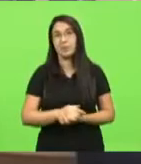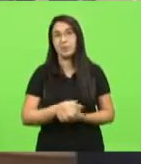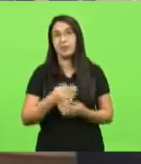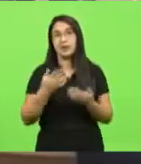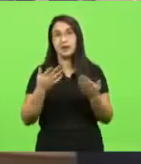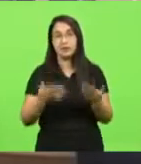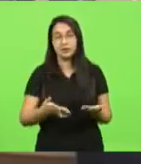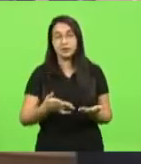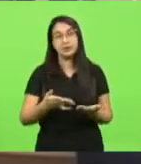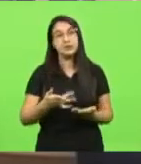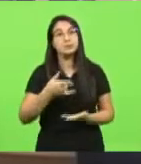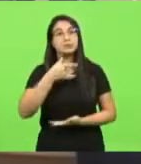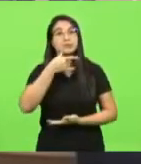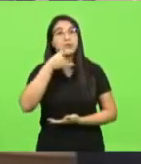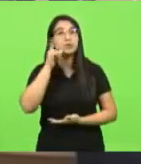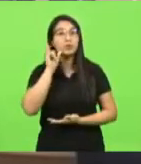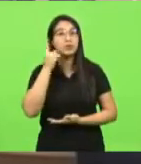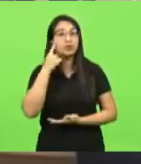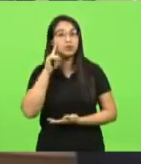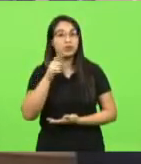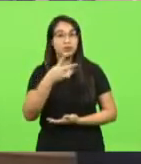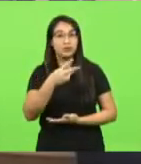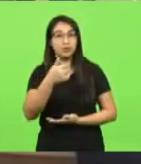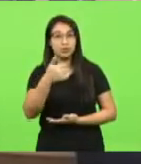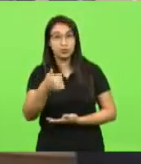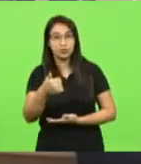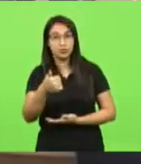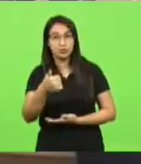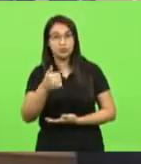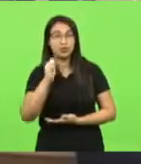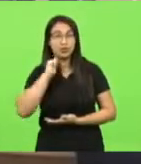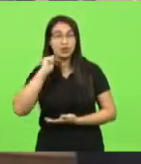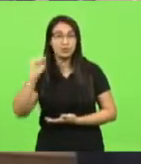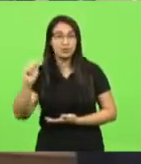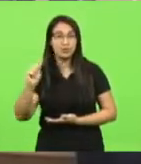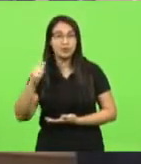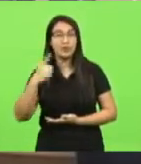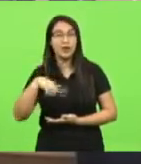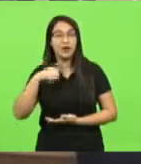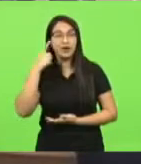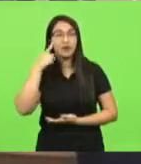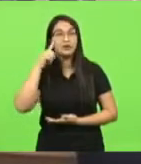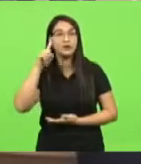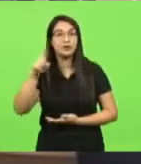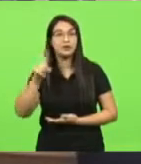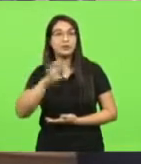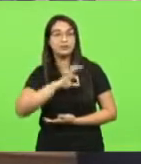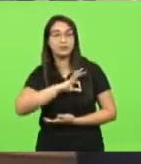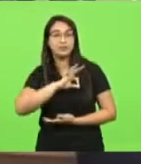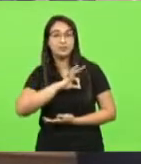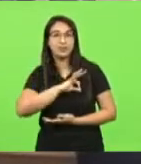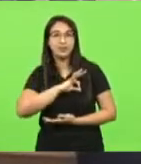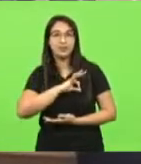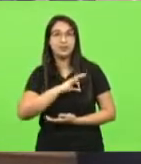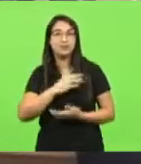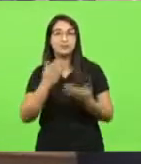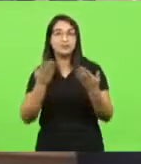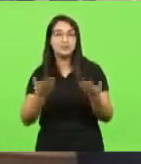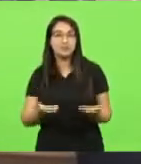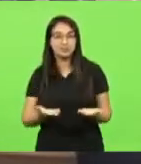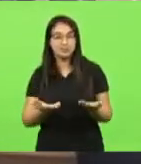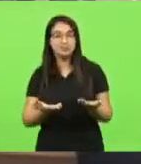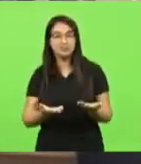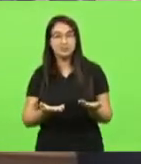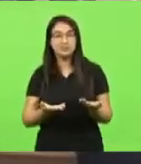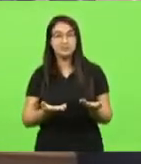Lima porque ontem dia 21 de abril foi o do policial e a minha homenagem seja assim ou seja caveira para os civis a